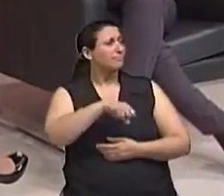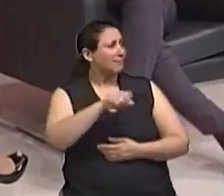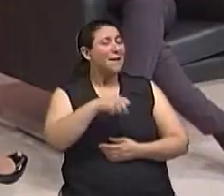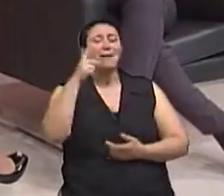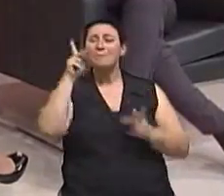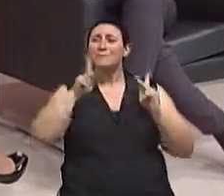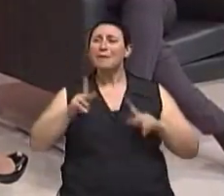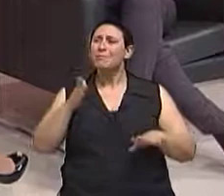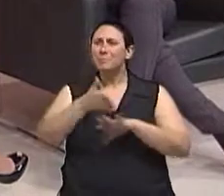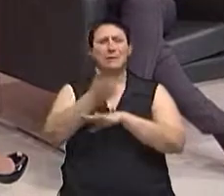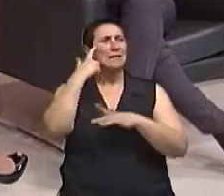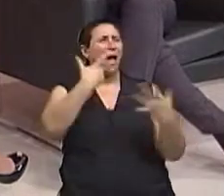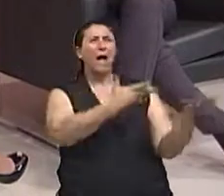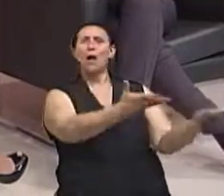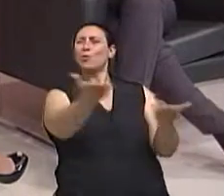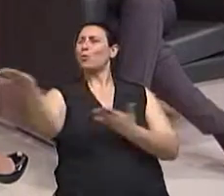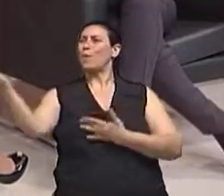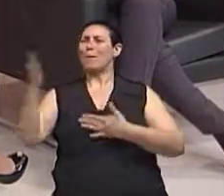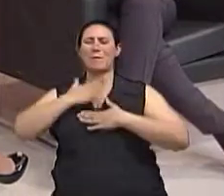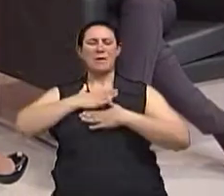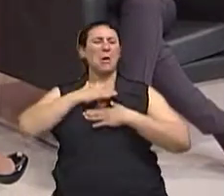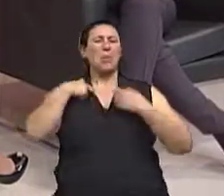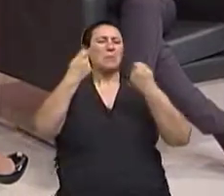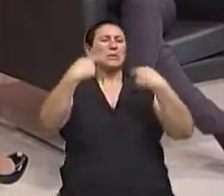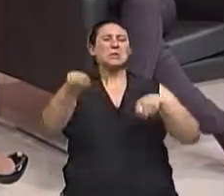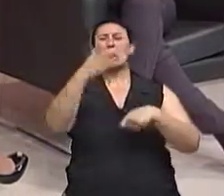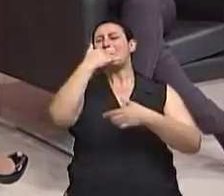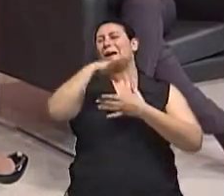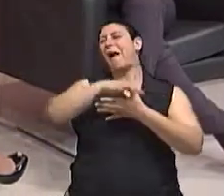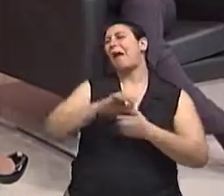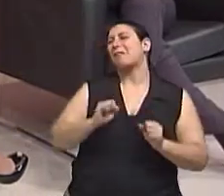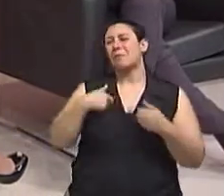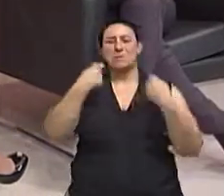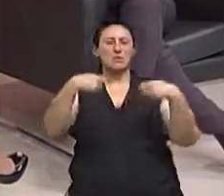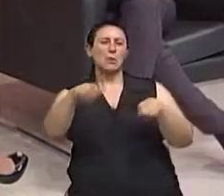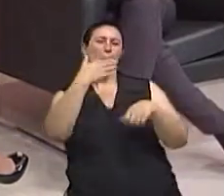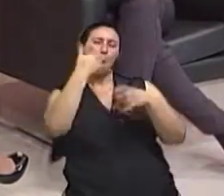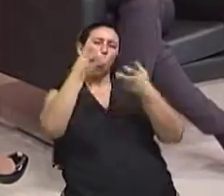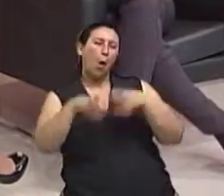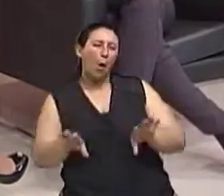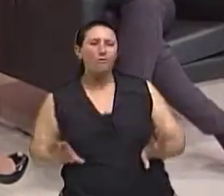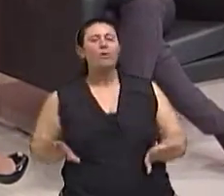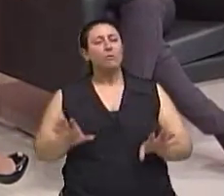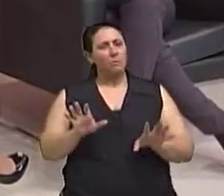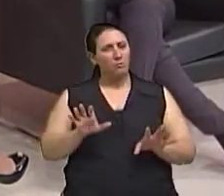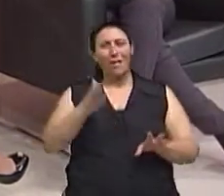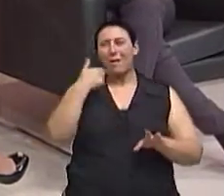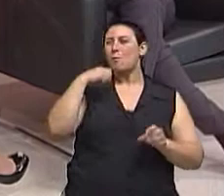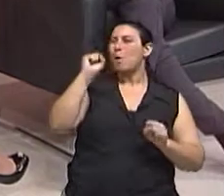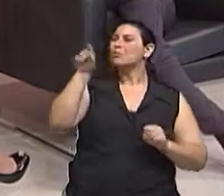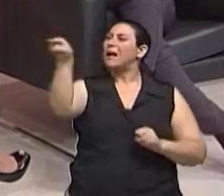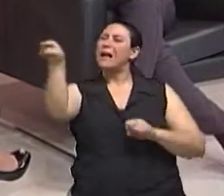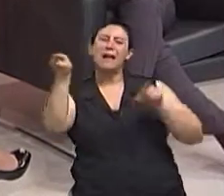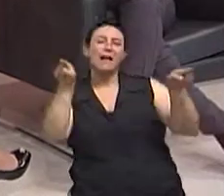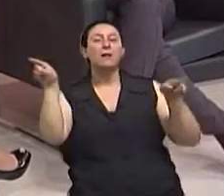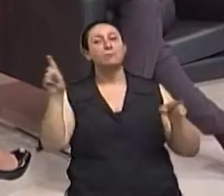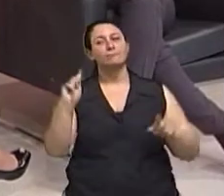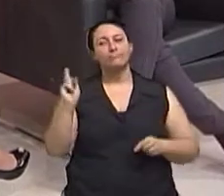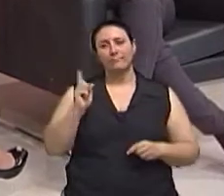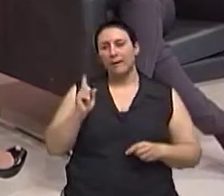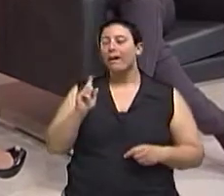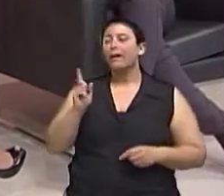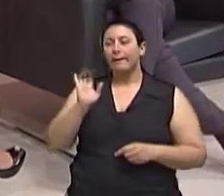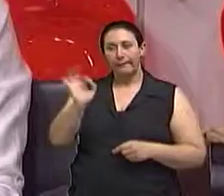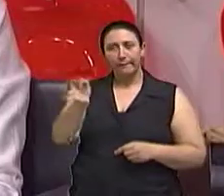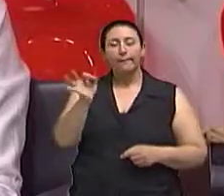minha disposição. Que coisa mais boa! Não preciso comer carne nem ovos. E aí toma isso aqui. Justamente. E aí toma aquilo ali. Não é bem isso, né? Não, virou, na